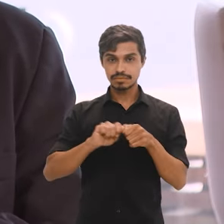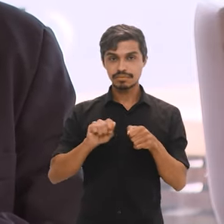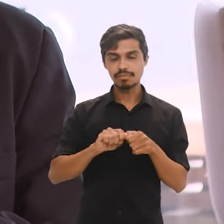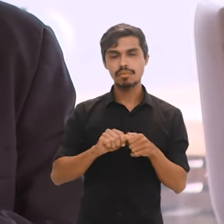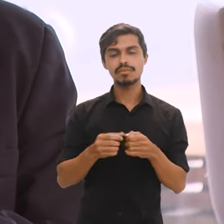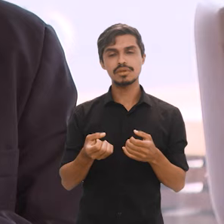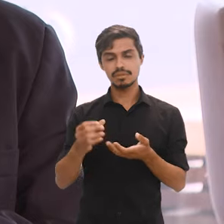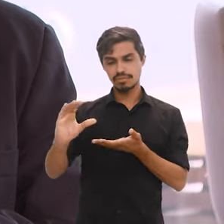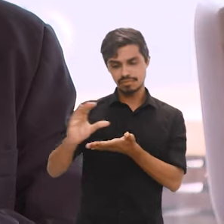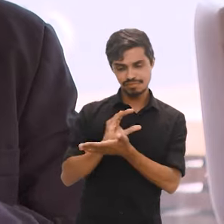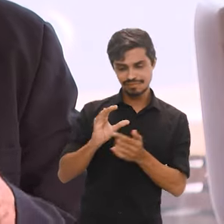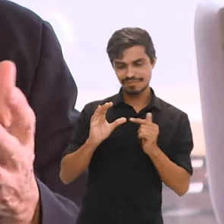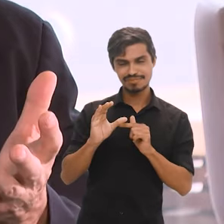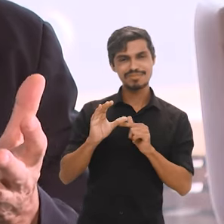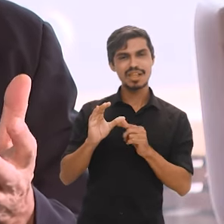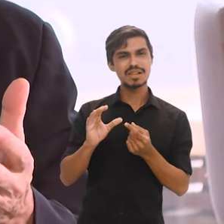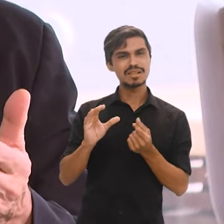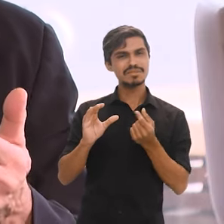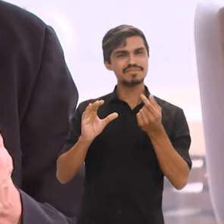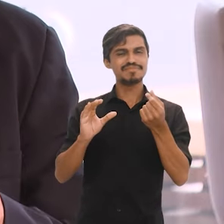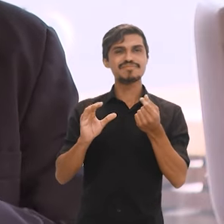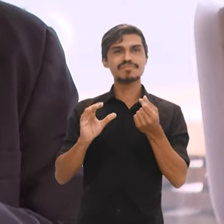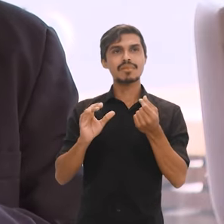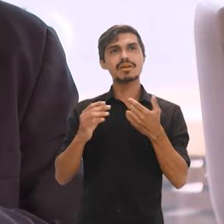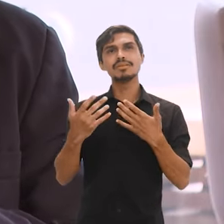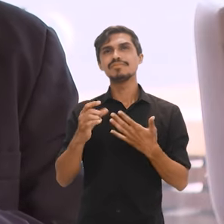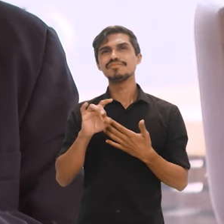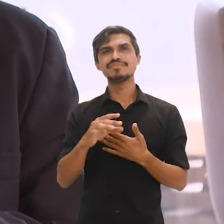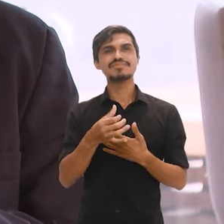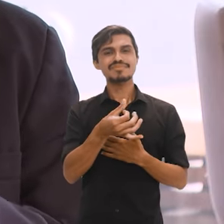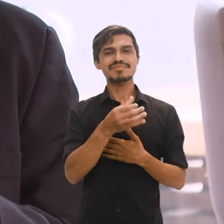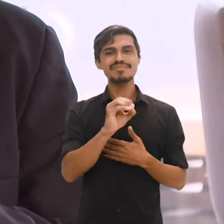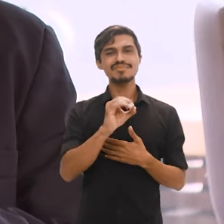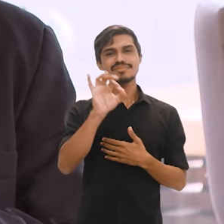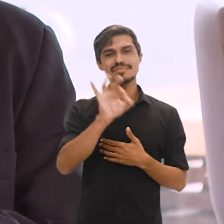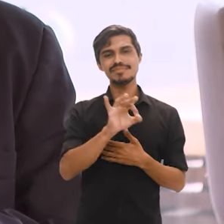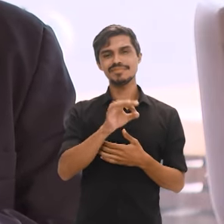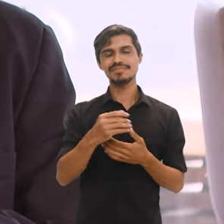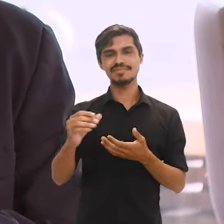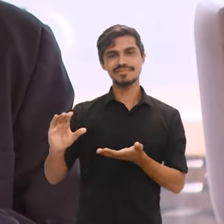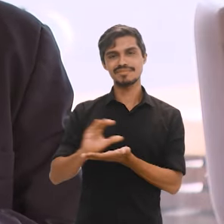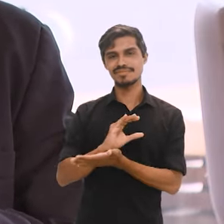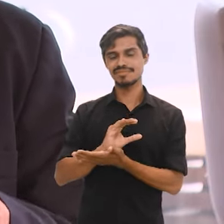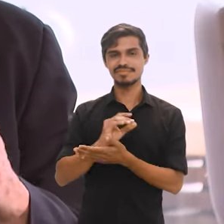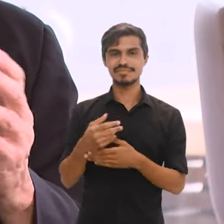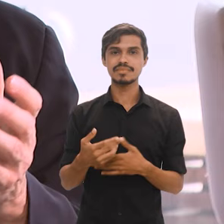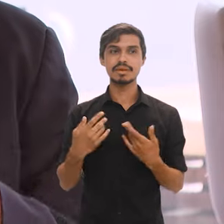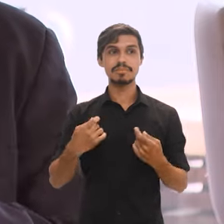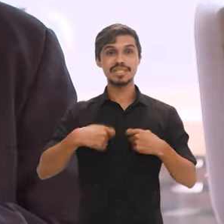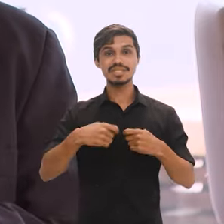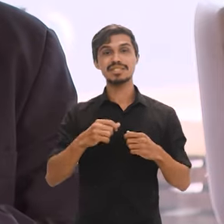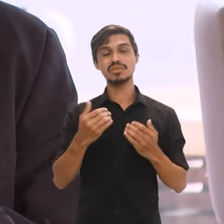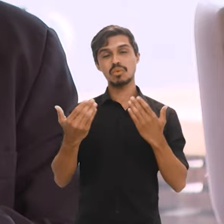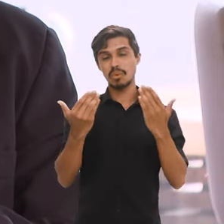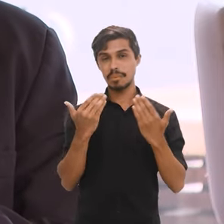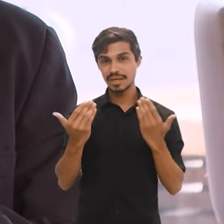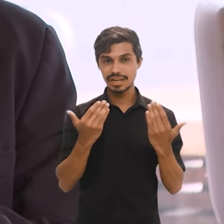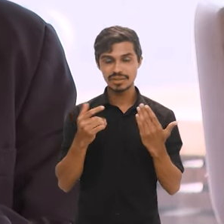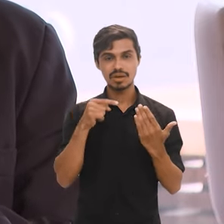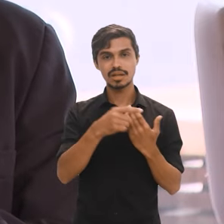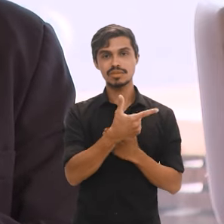passado foi uma quantidade de recursos que equivaleu apenas 60% daquele que foi utilizado no ano 2010.